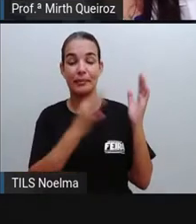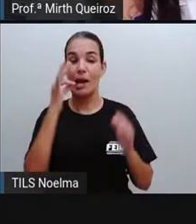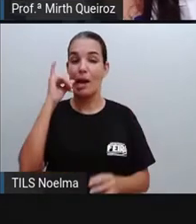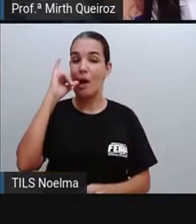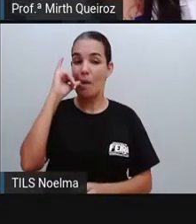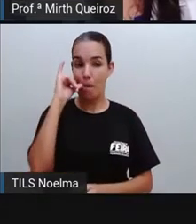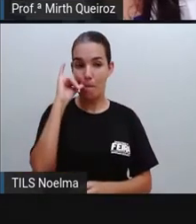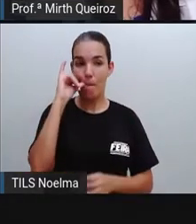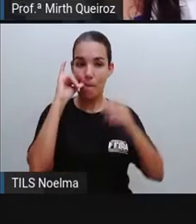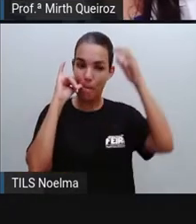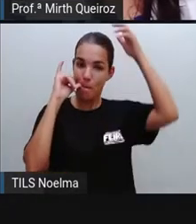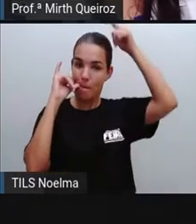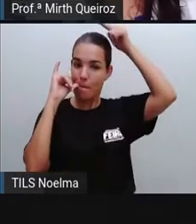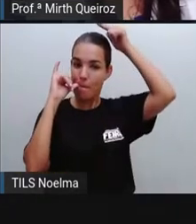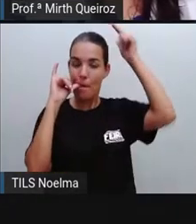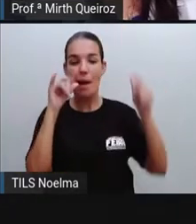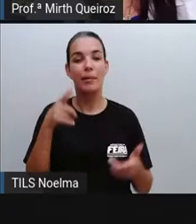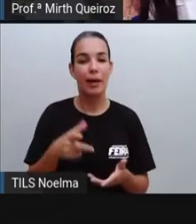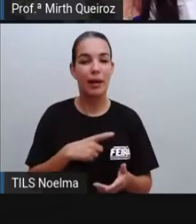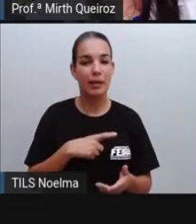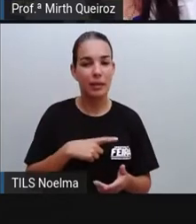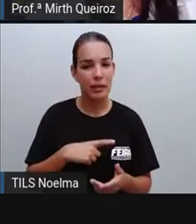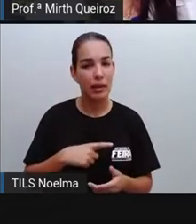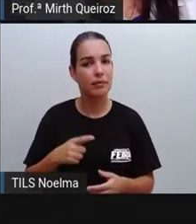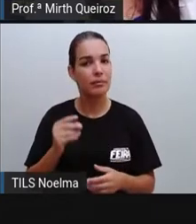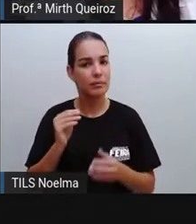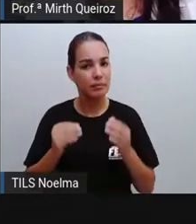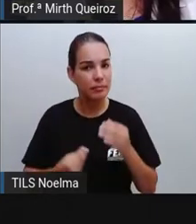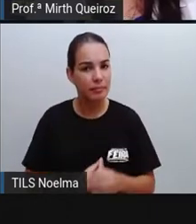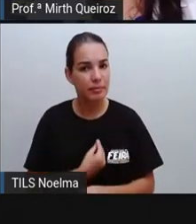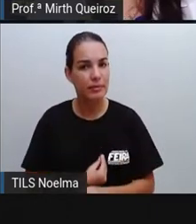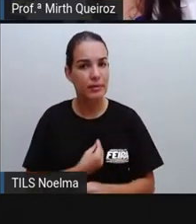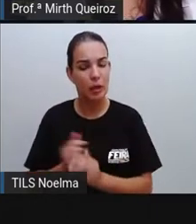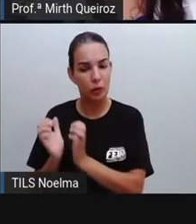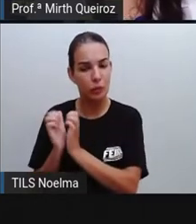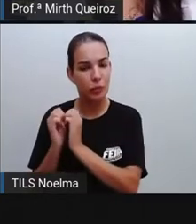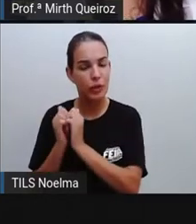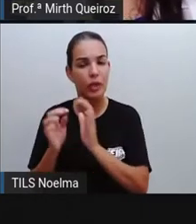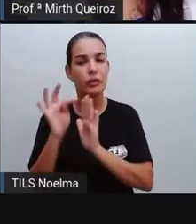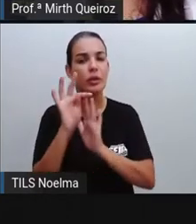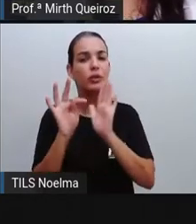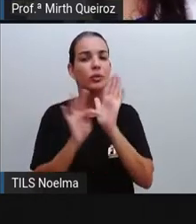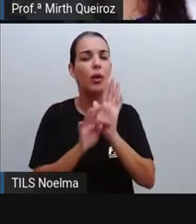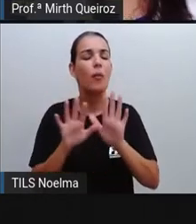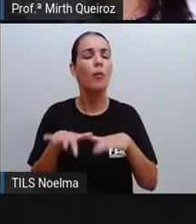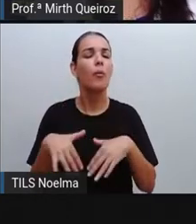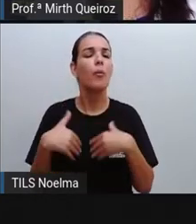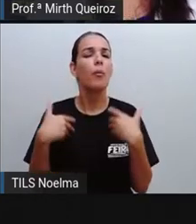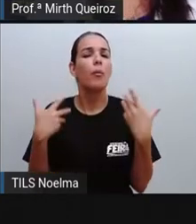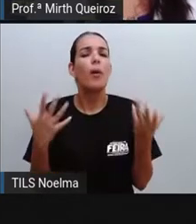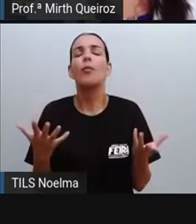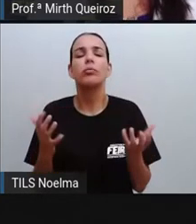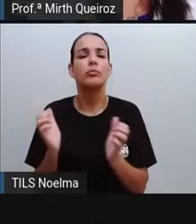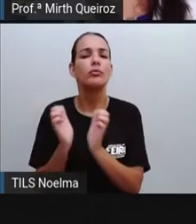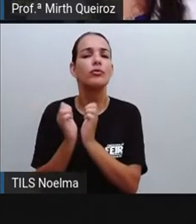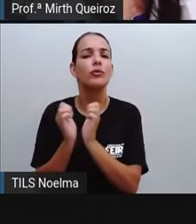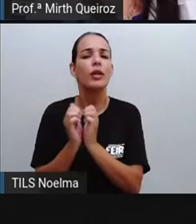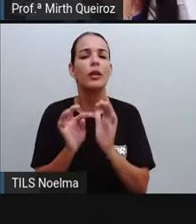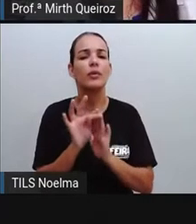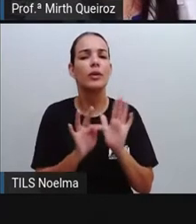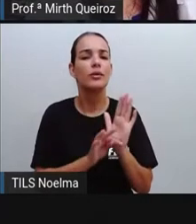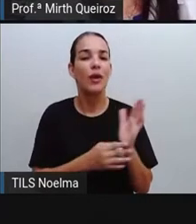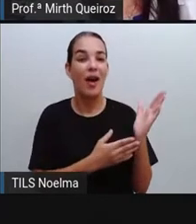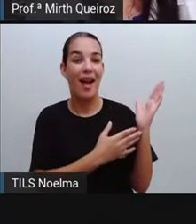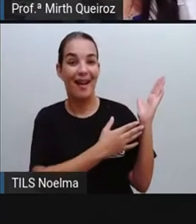O saci, ele está presente em um tipo de gênero textual. Que gênero textual é esse? Para quem